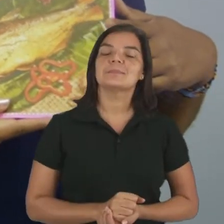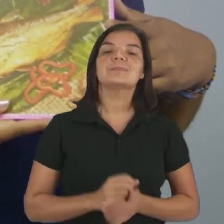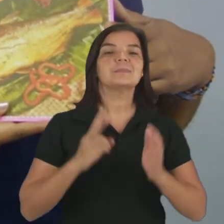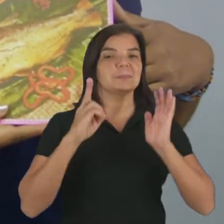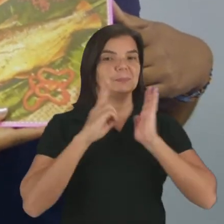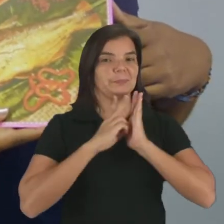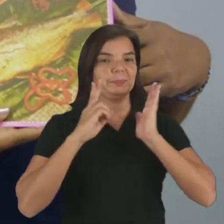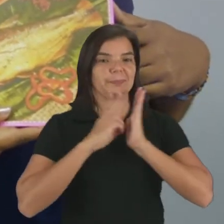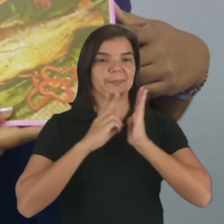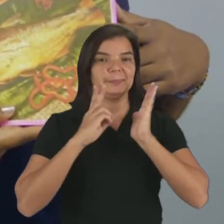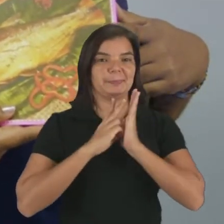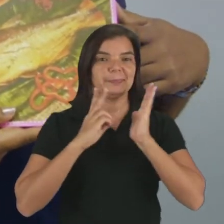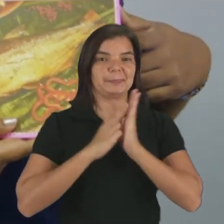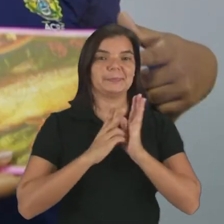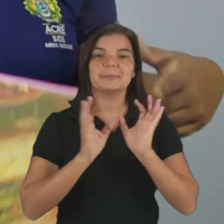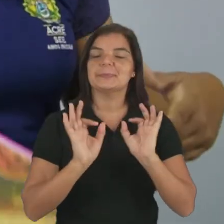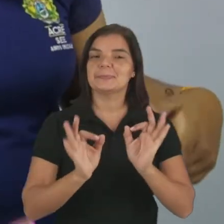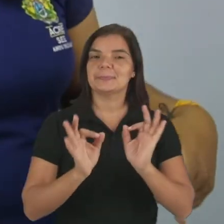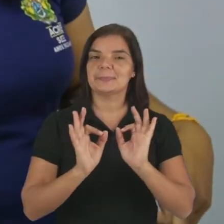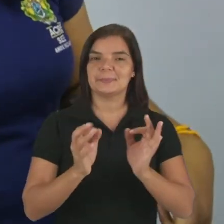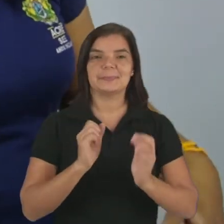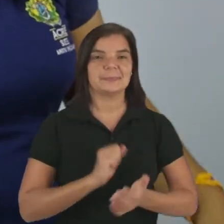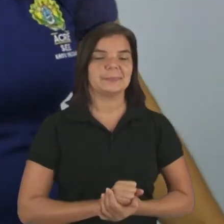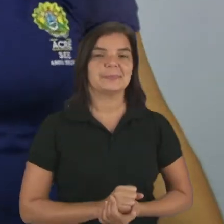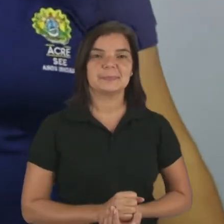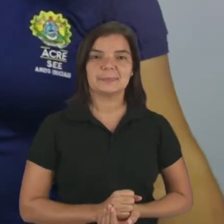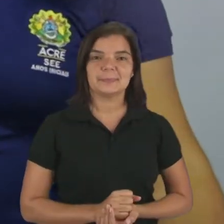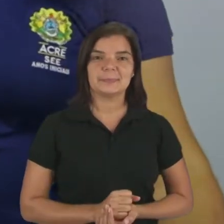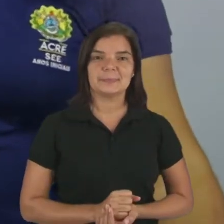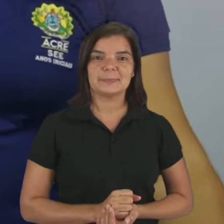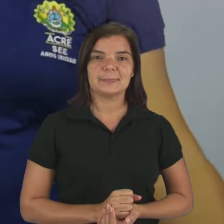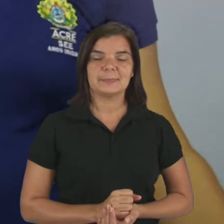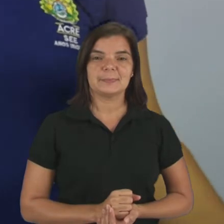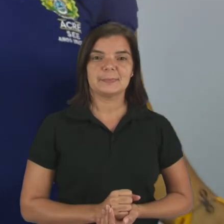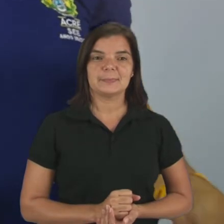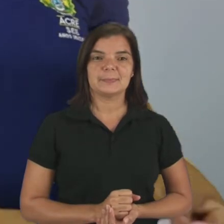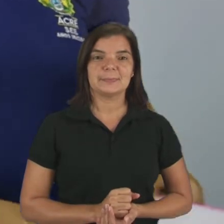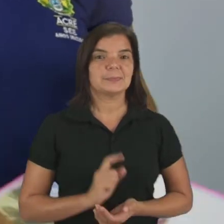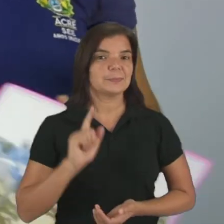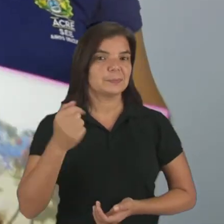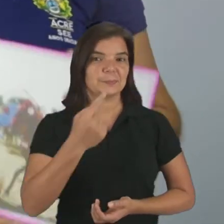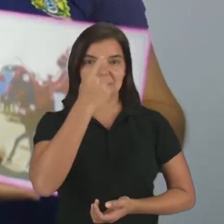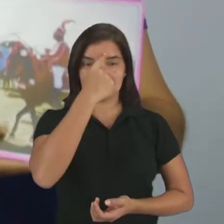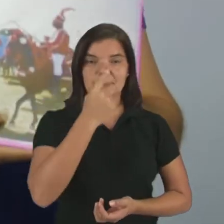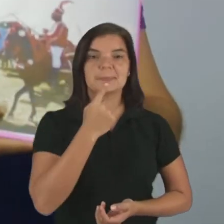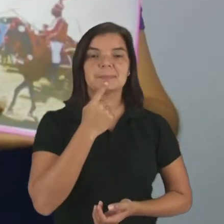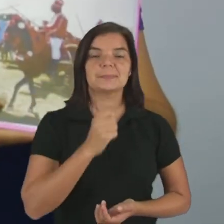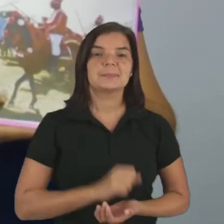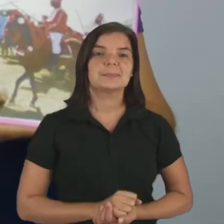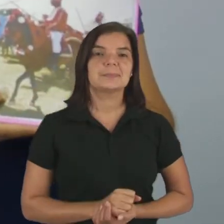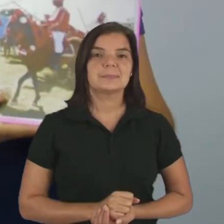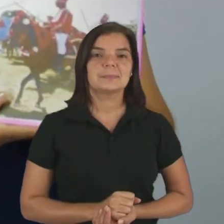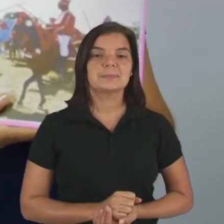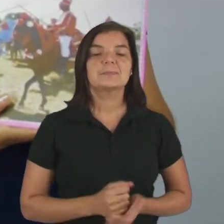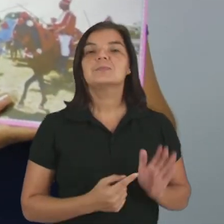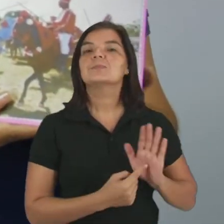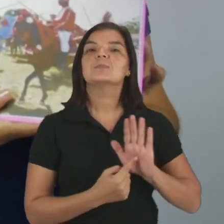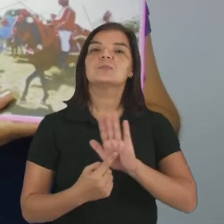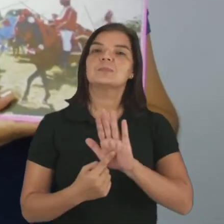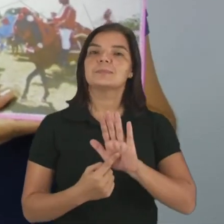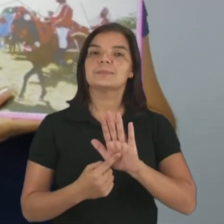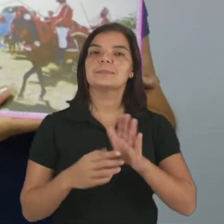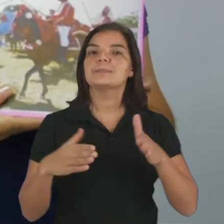Os indígenas. Isso mesmo. Outra imagem. Esta daqui